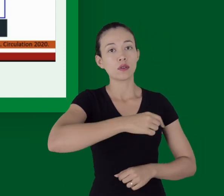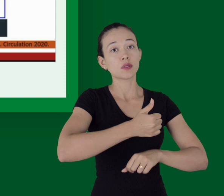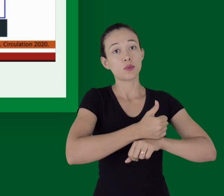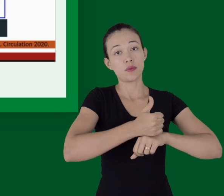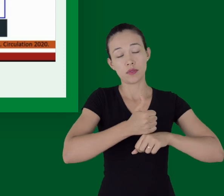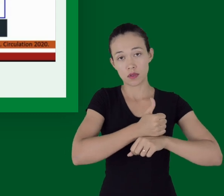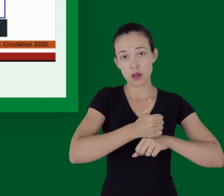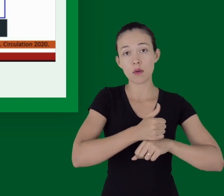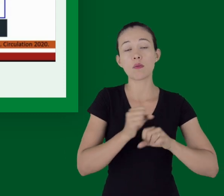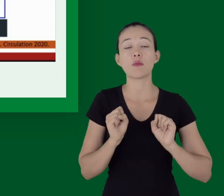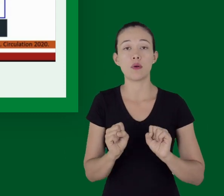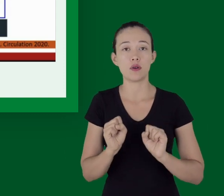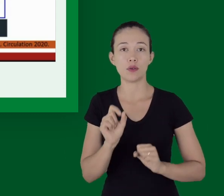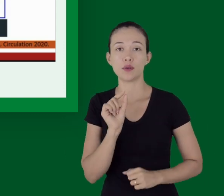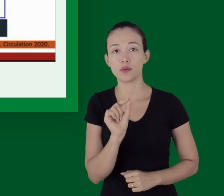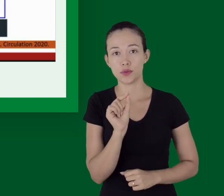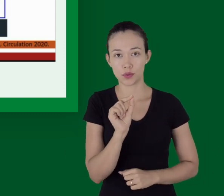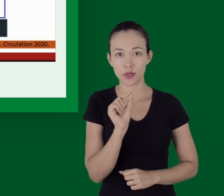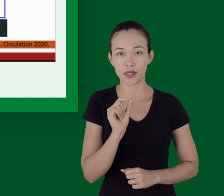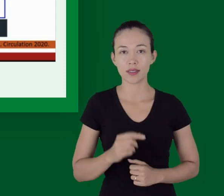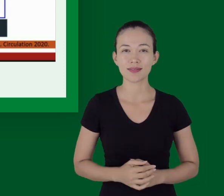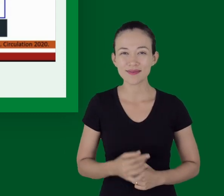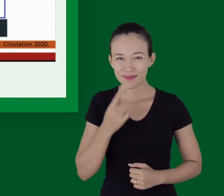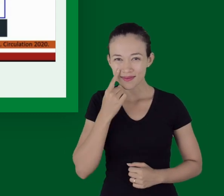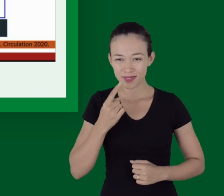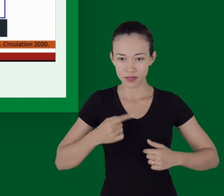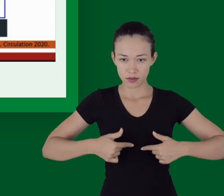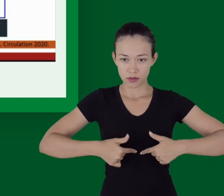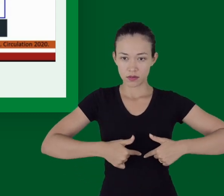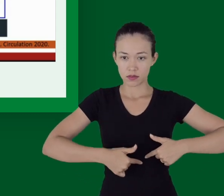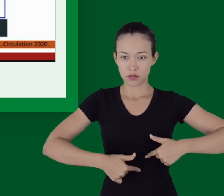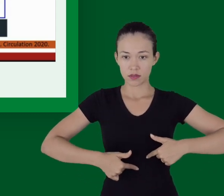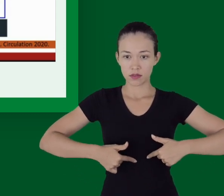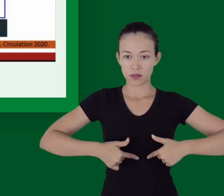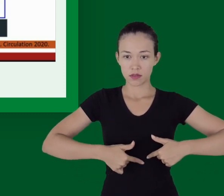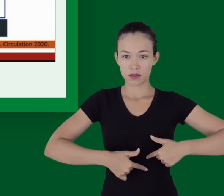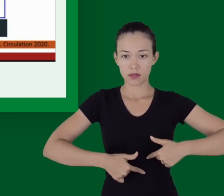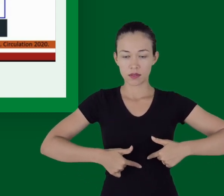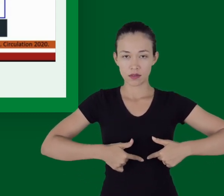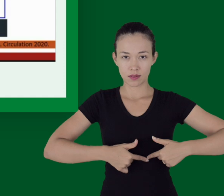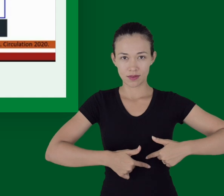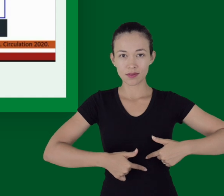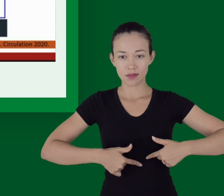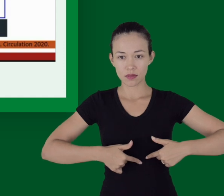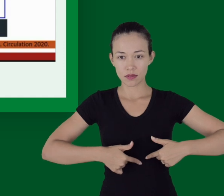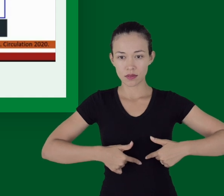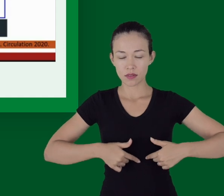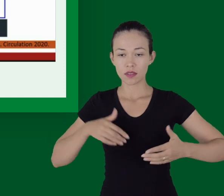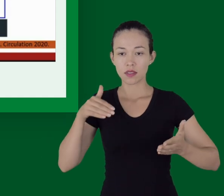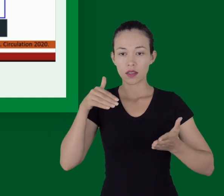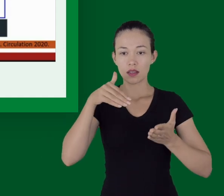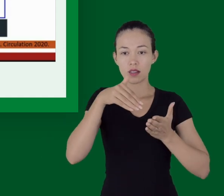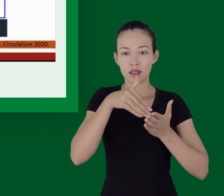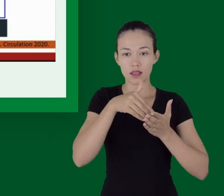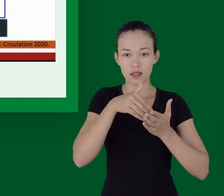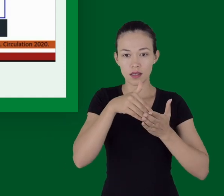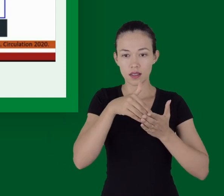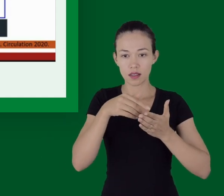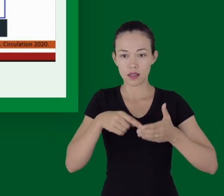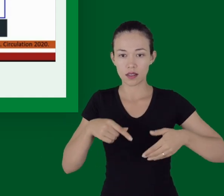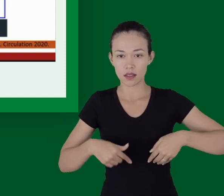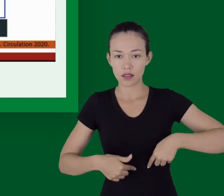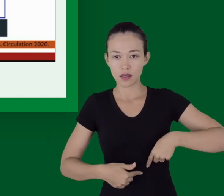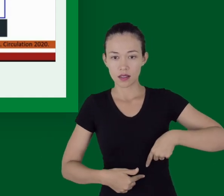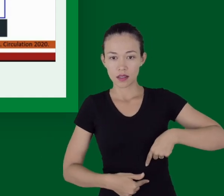Nós, profissionais, podemos posicionar aqui na extremidade do externo e descer